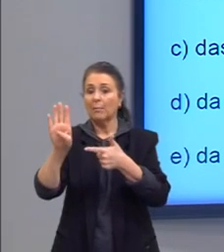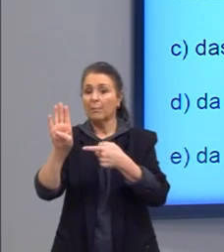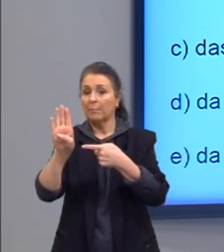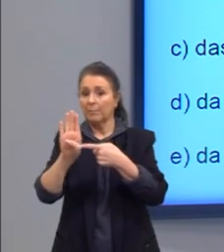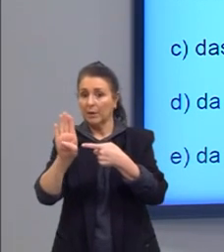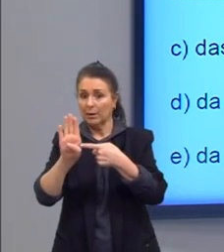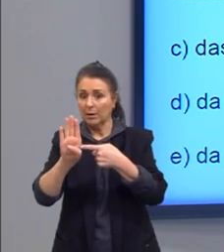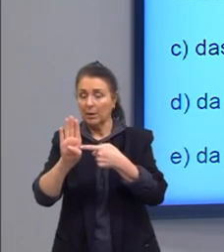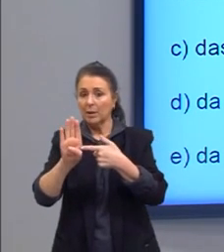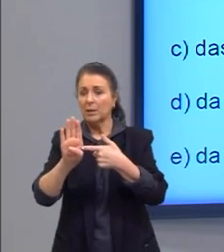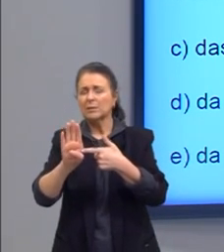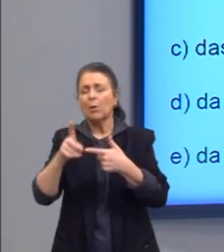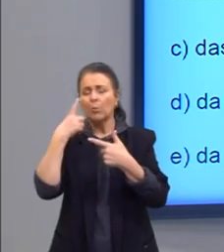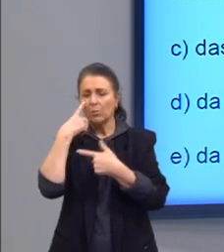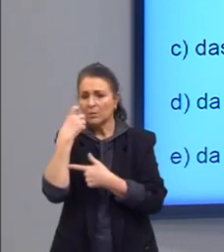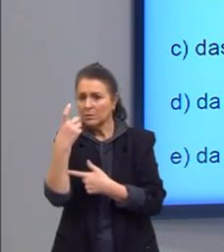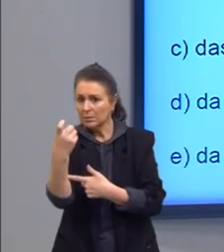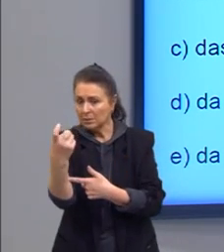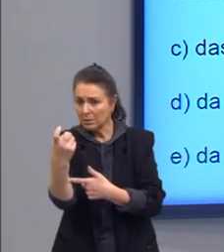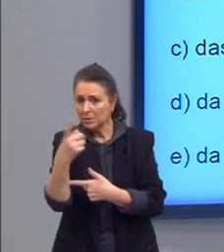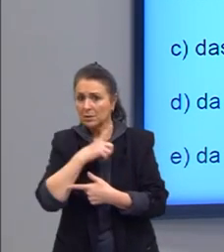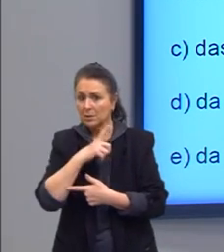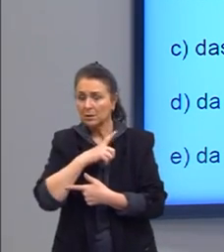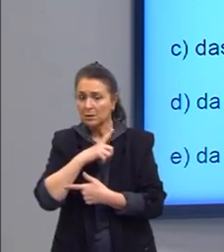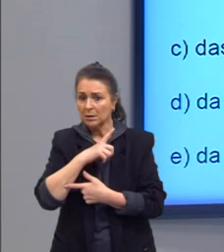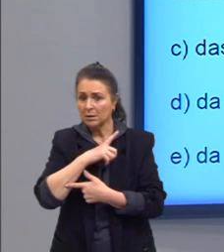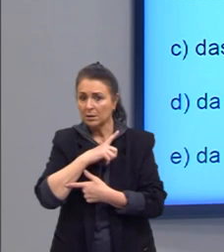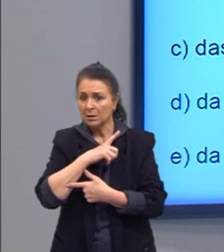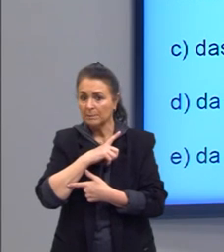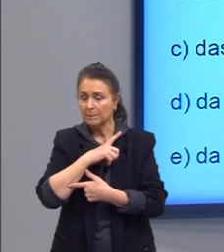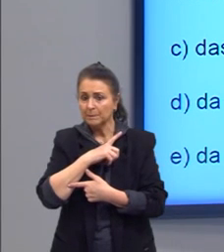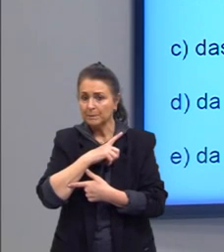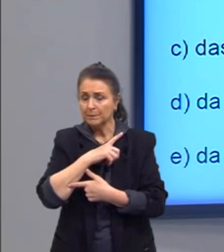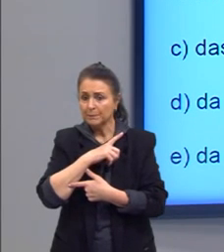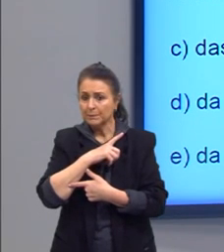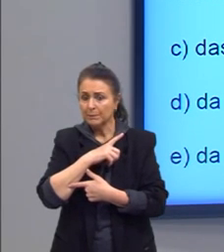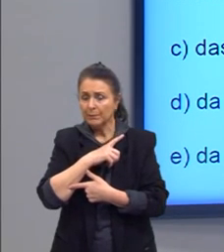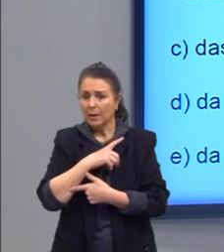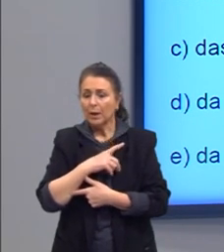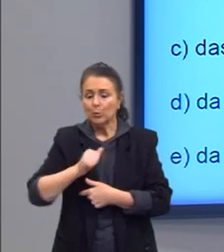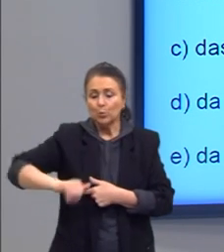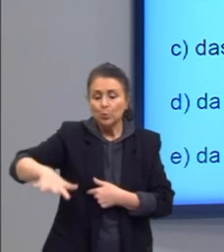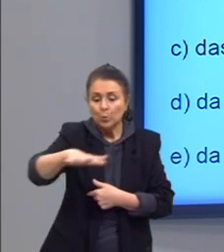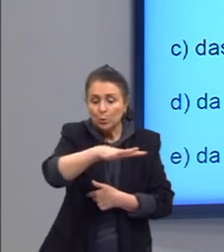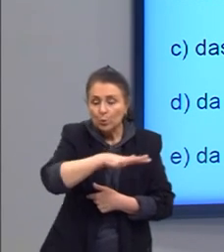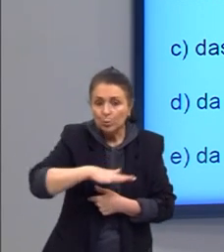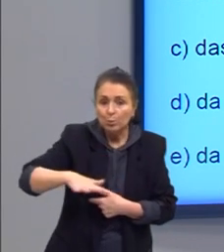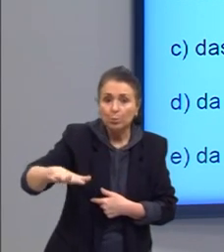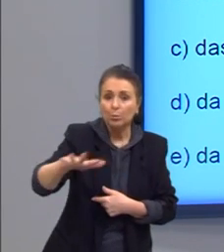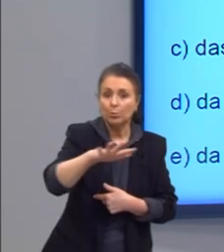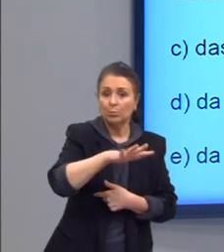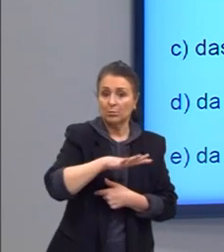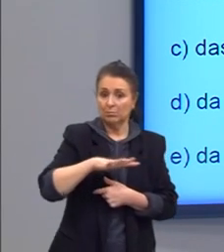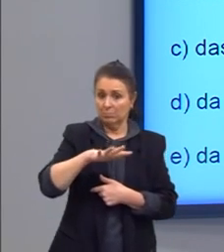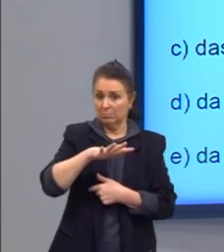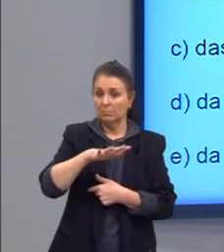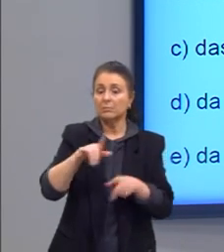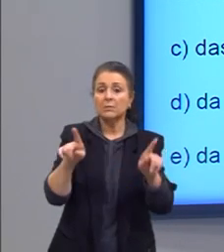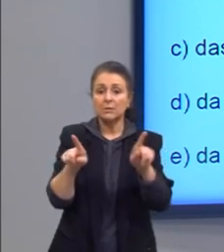interesses que nós vimos aí pela questão, tanto de mercado, né, quanto de,